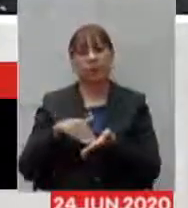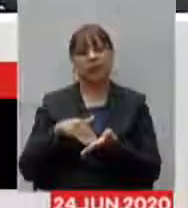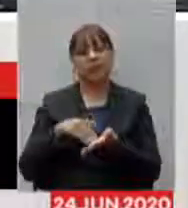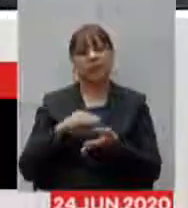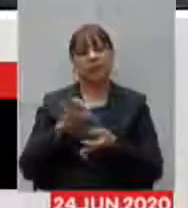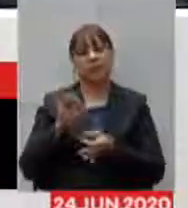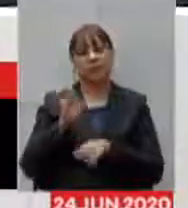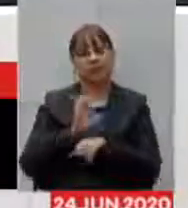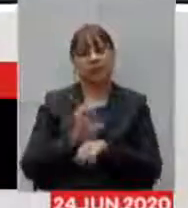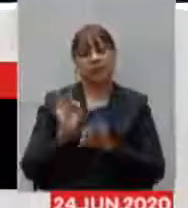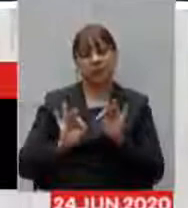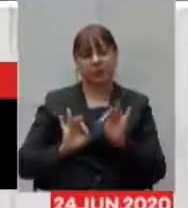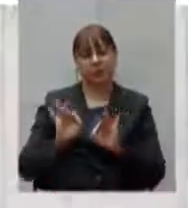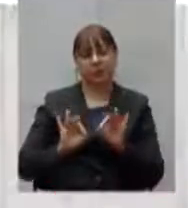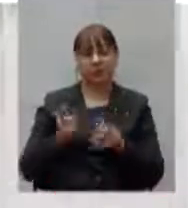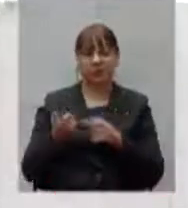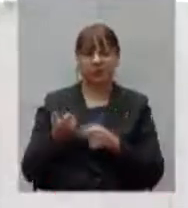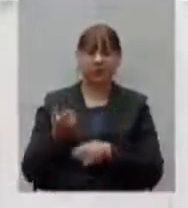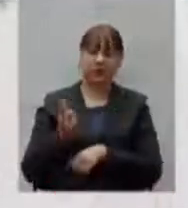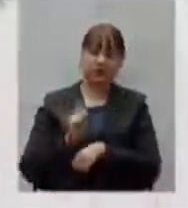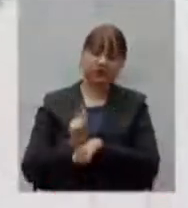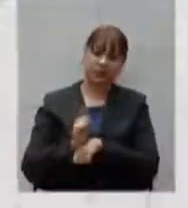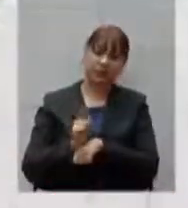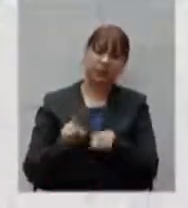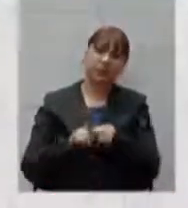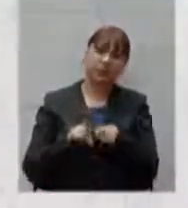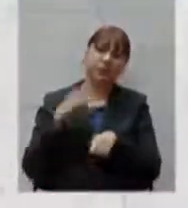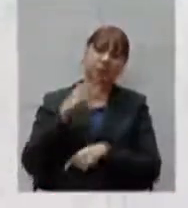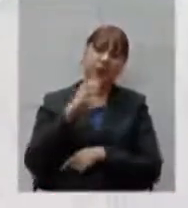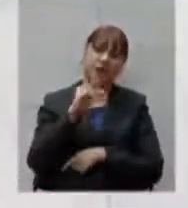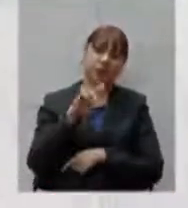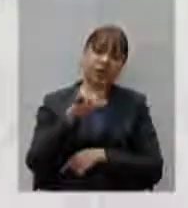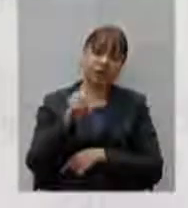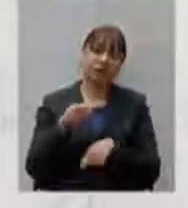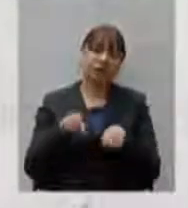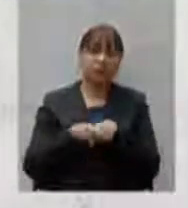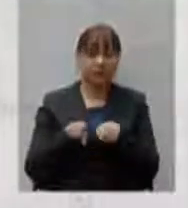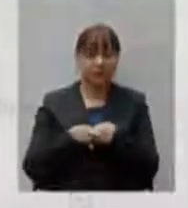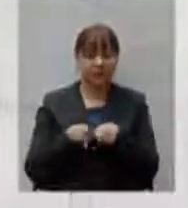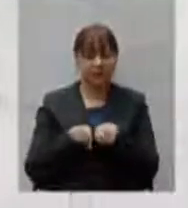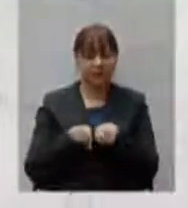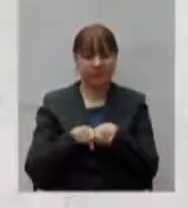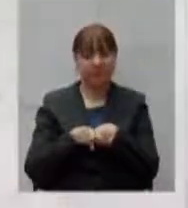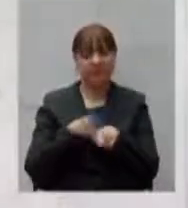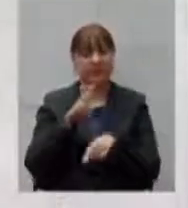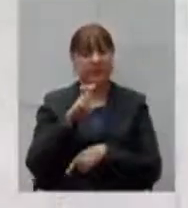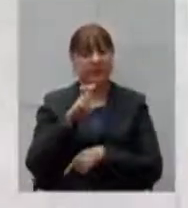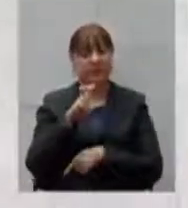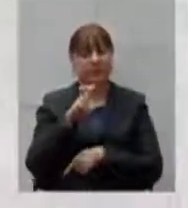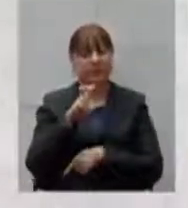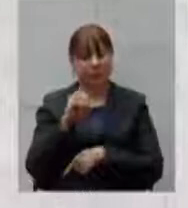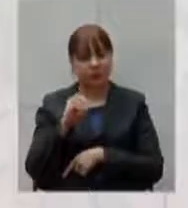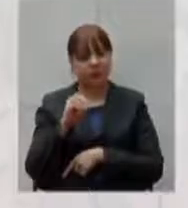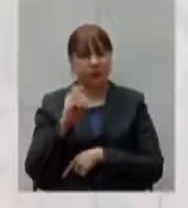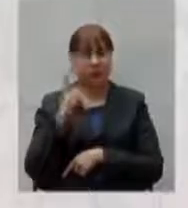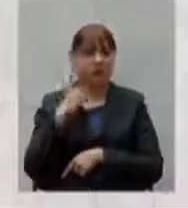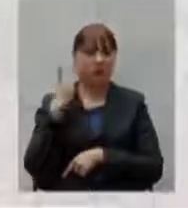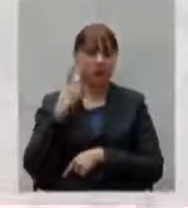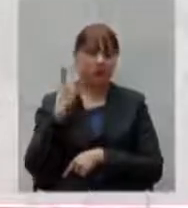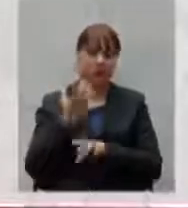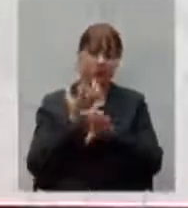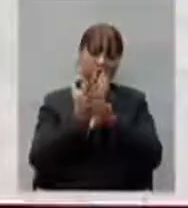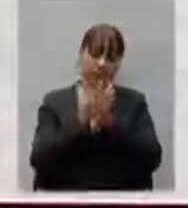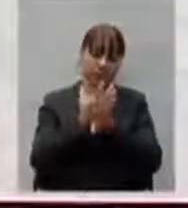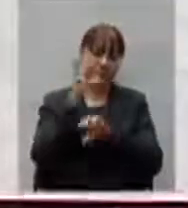planejamento e gestão deputado Carlos Pimenta e também os 50 deputados por via